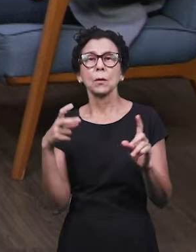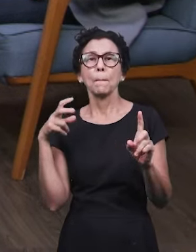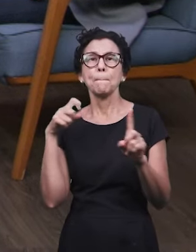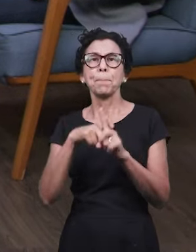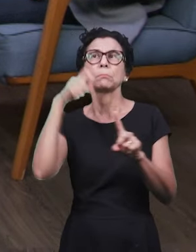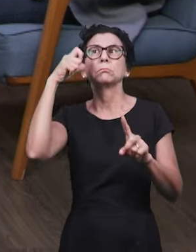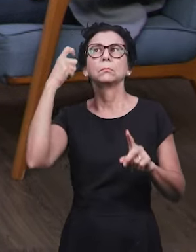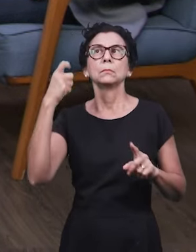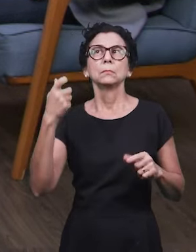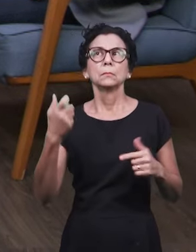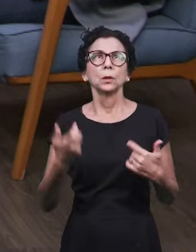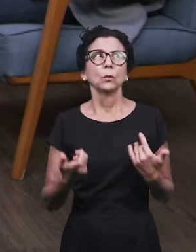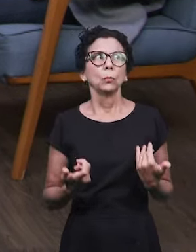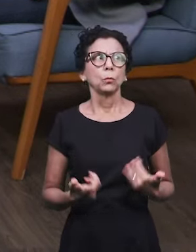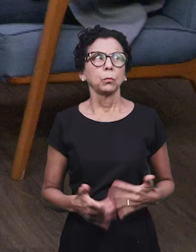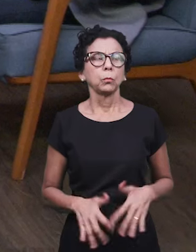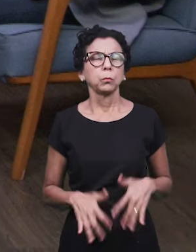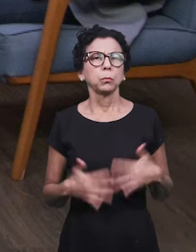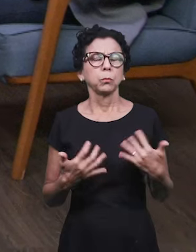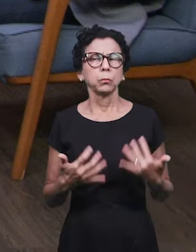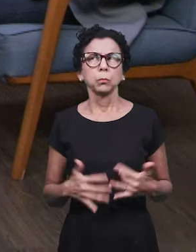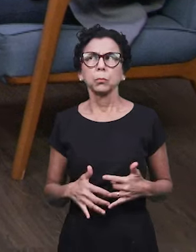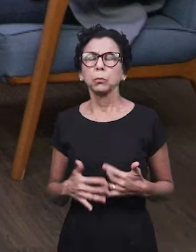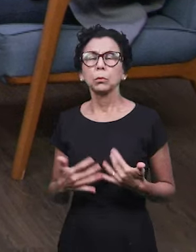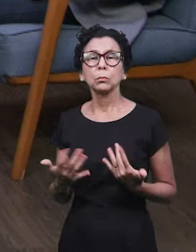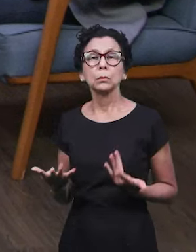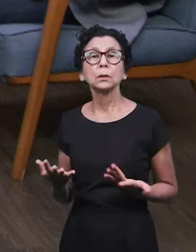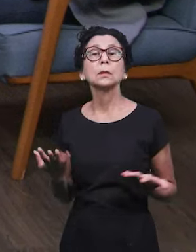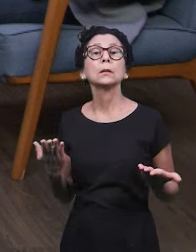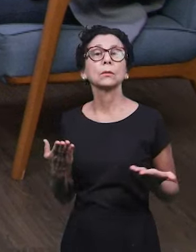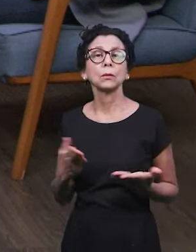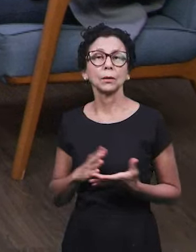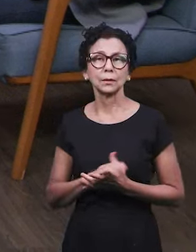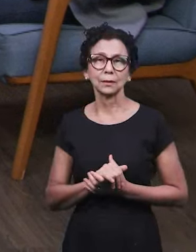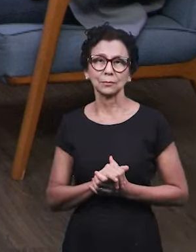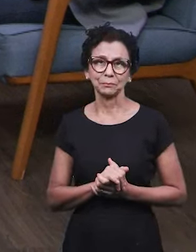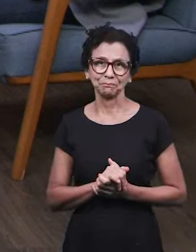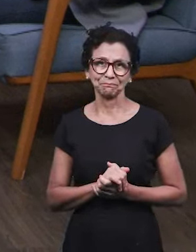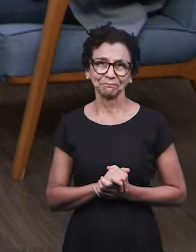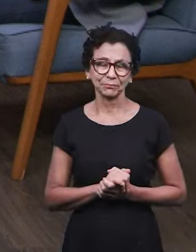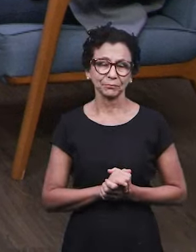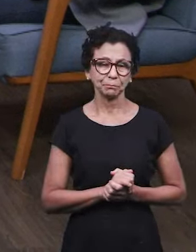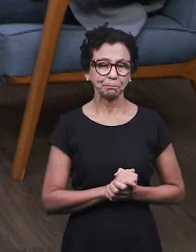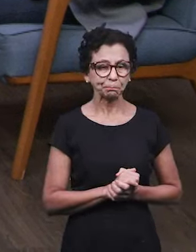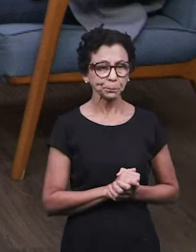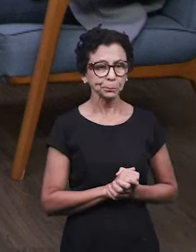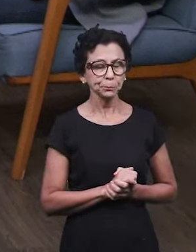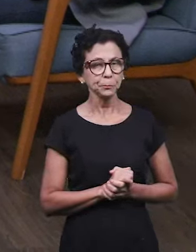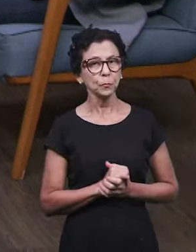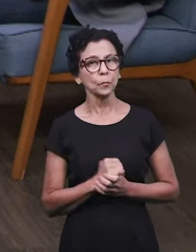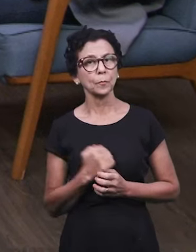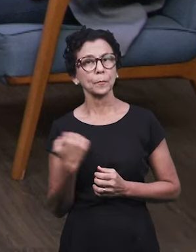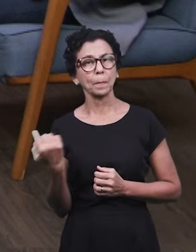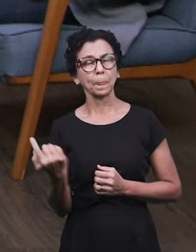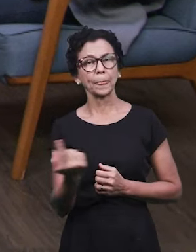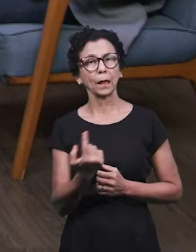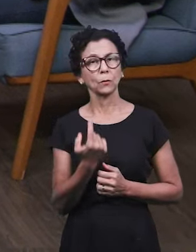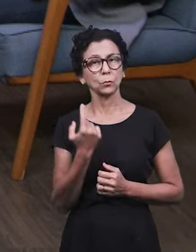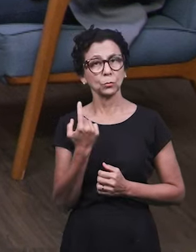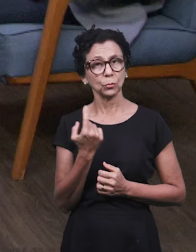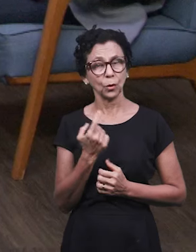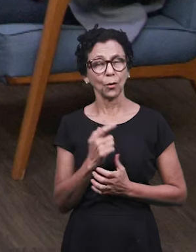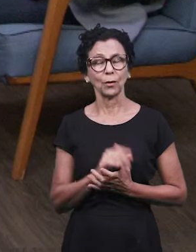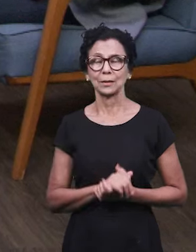Isso foi objeto numa aula, num seminário para jovens, que na medida em que a gente conhece os sinais,